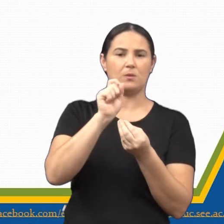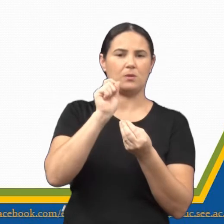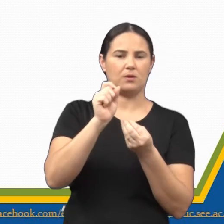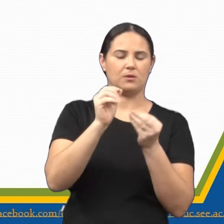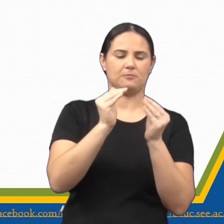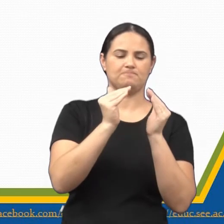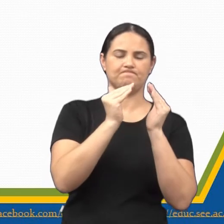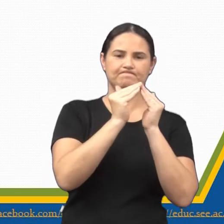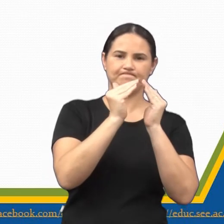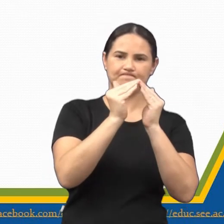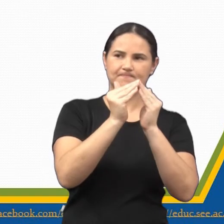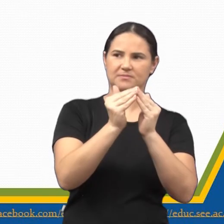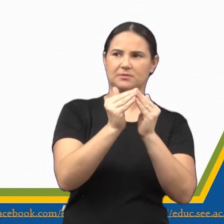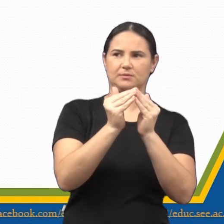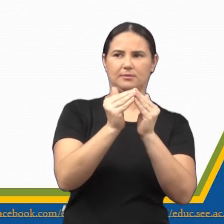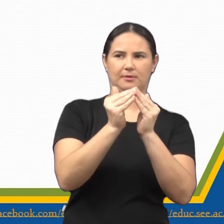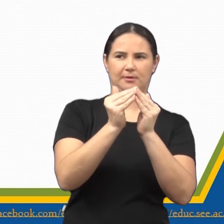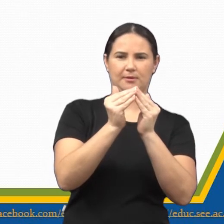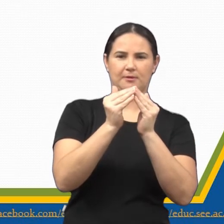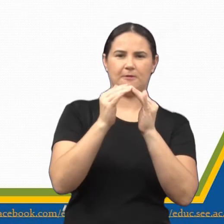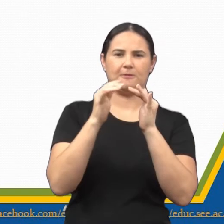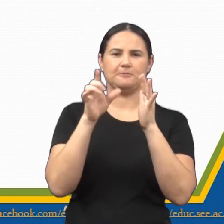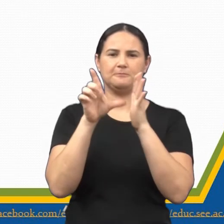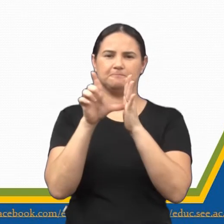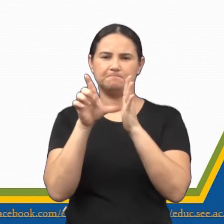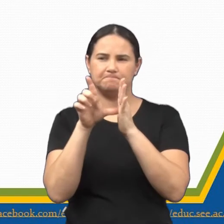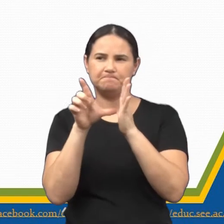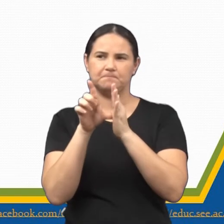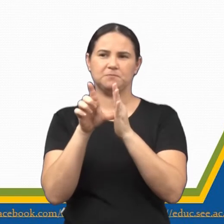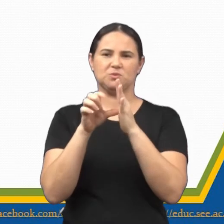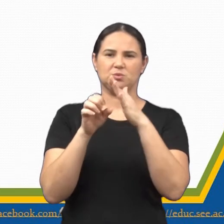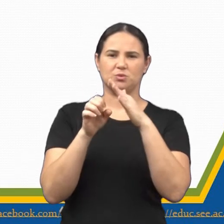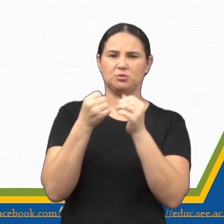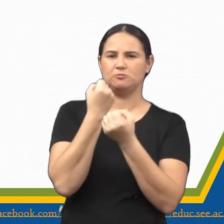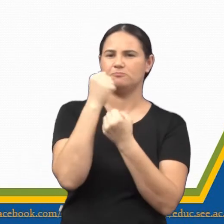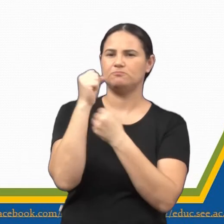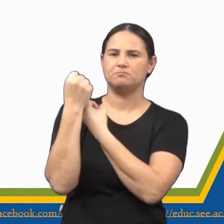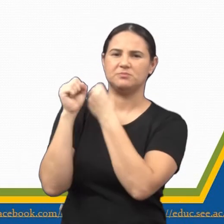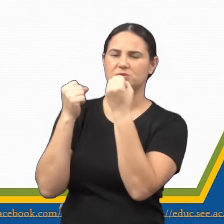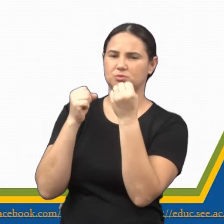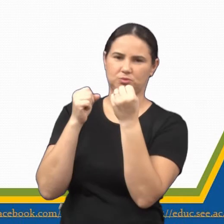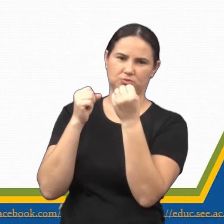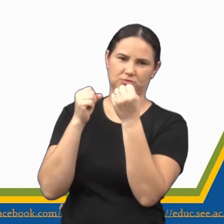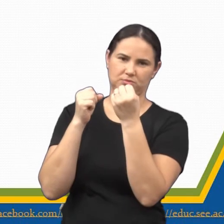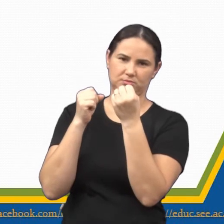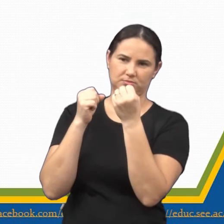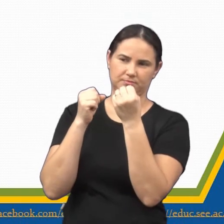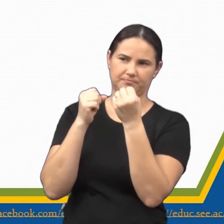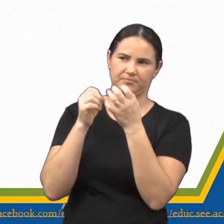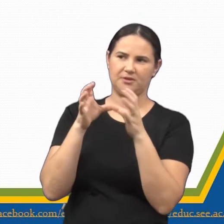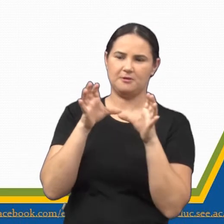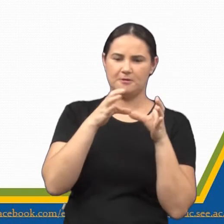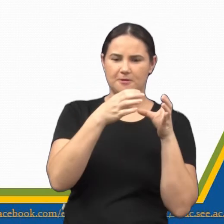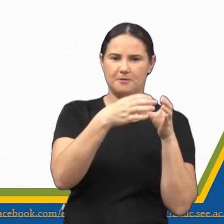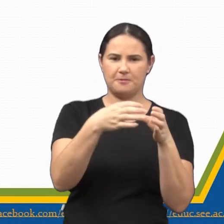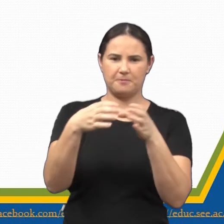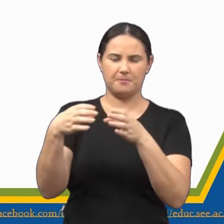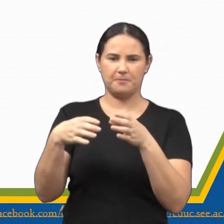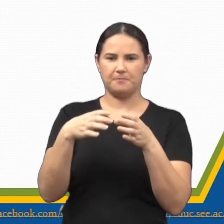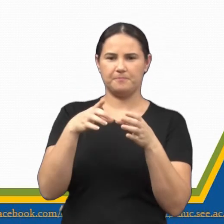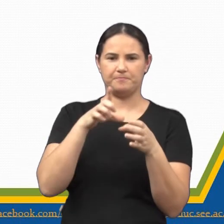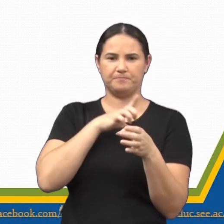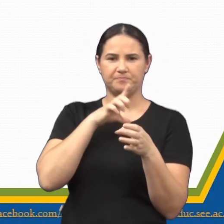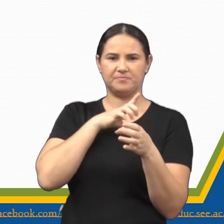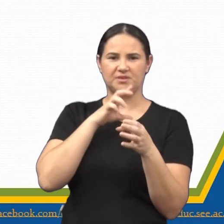comércios e indústrias no mesmo local. Além disso, em bairros mistos, encontramos diferentes tipos de classes sociais.